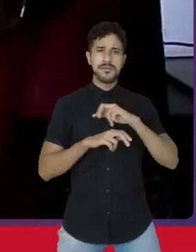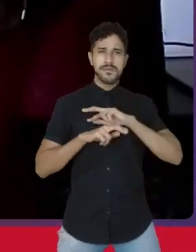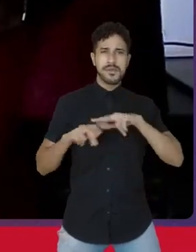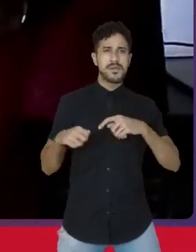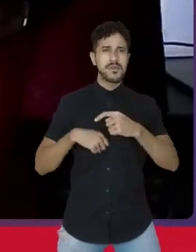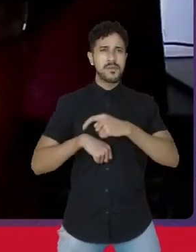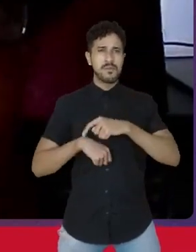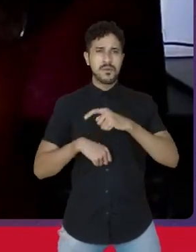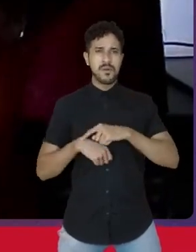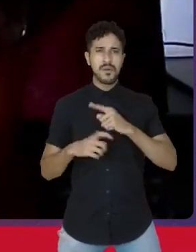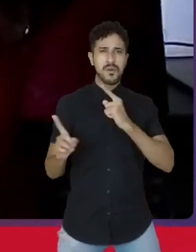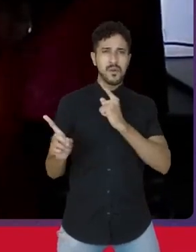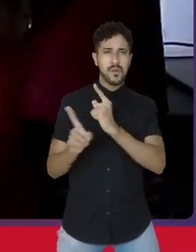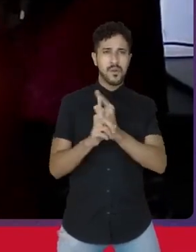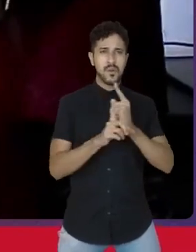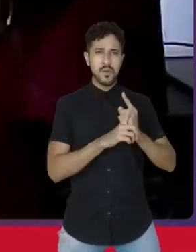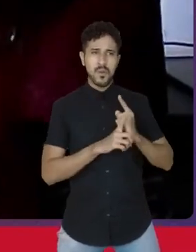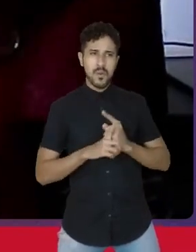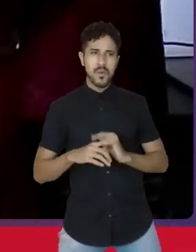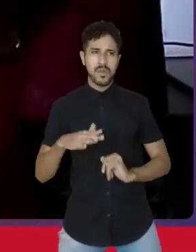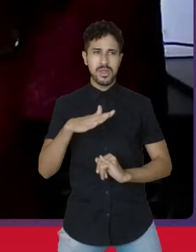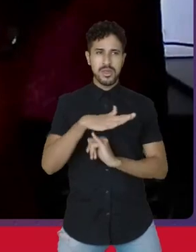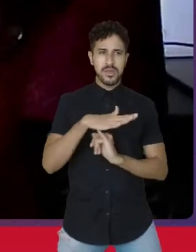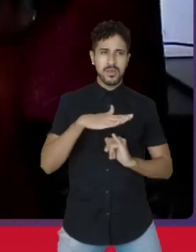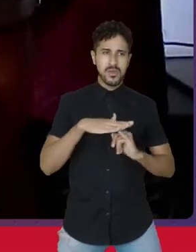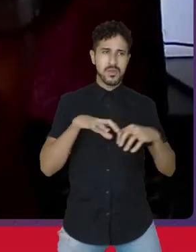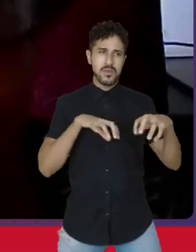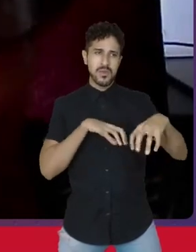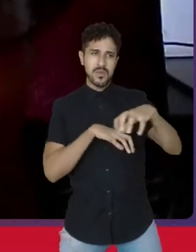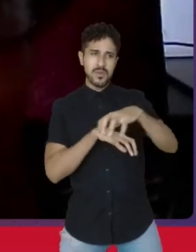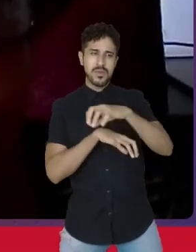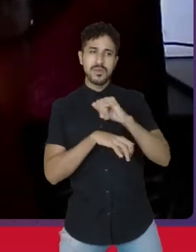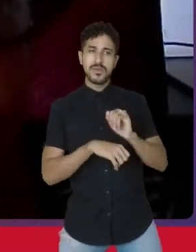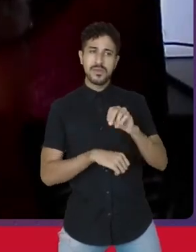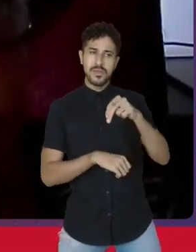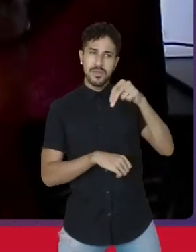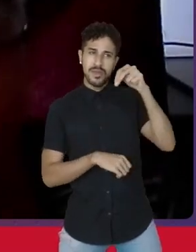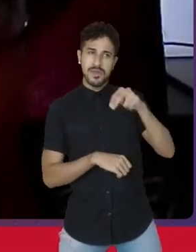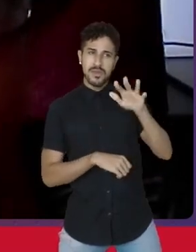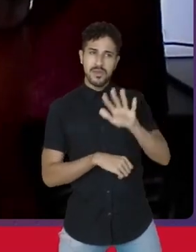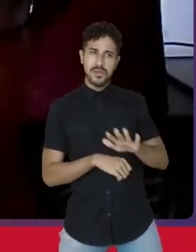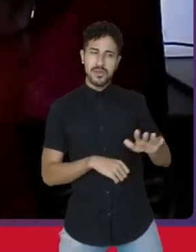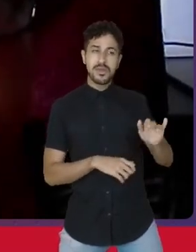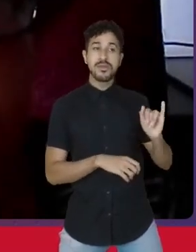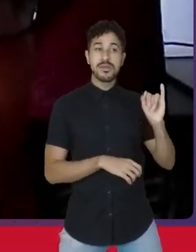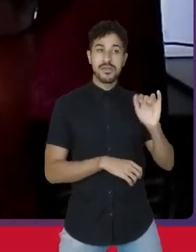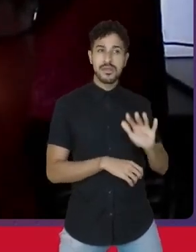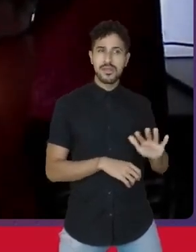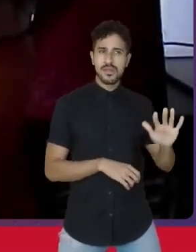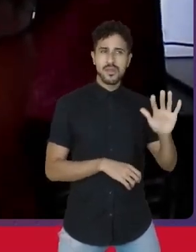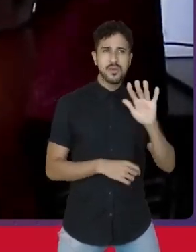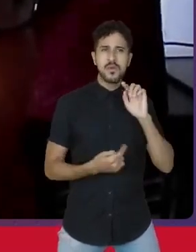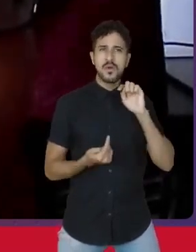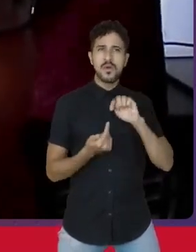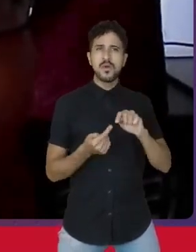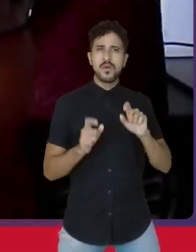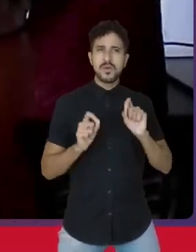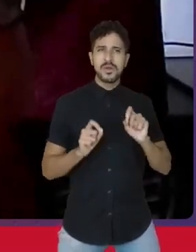de encontro das entidades nacionais e internacionais, procura-se